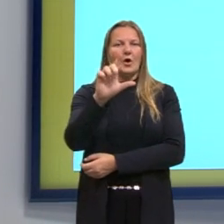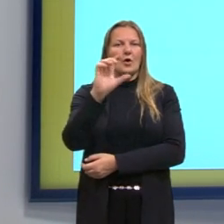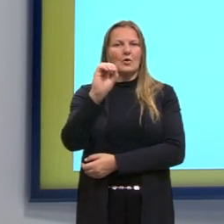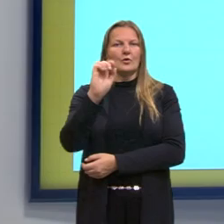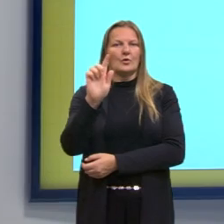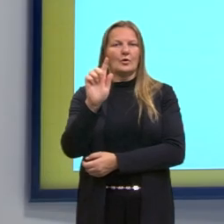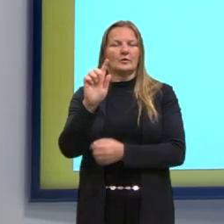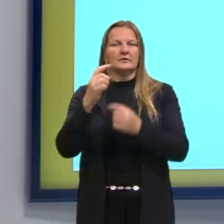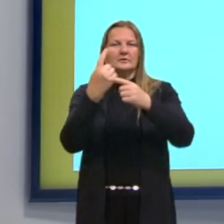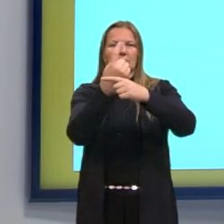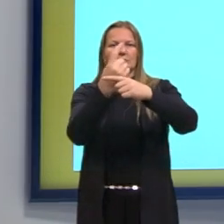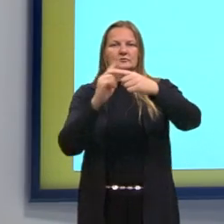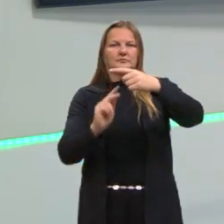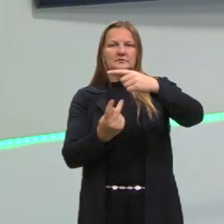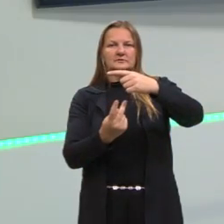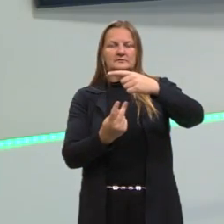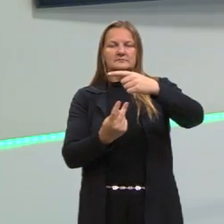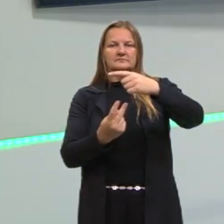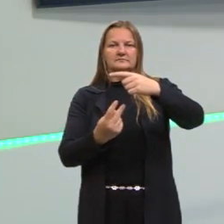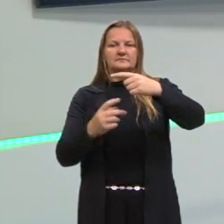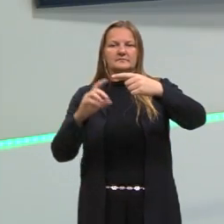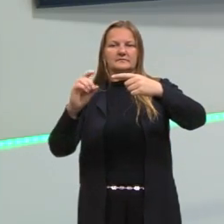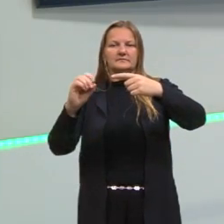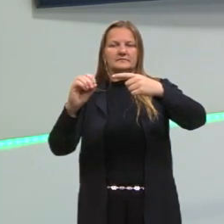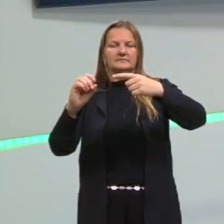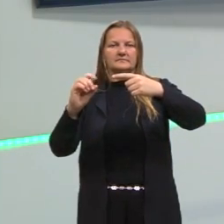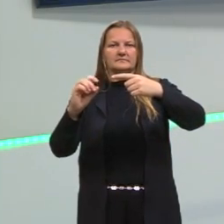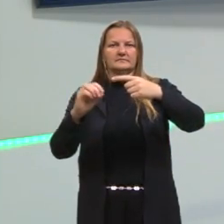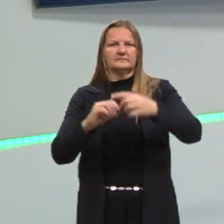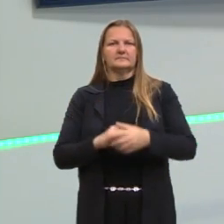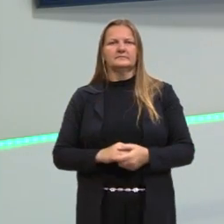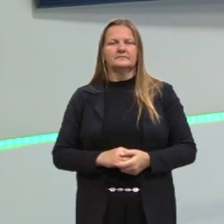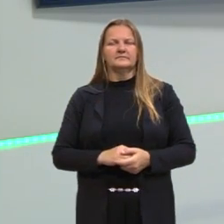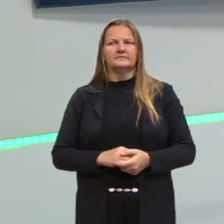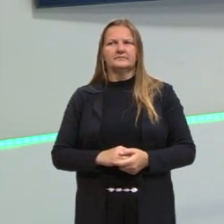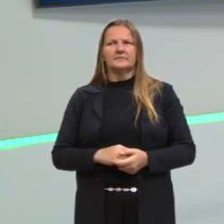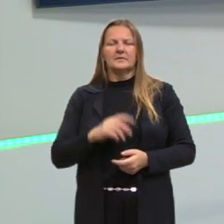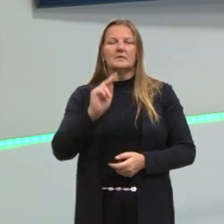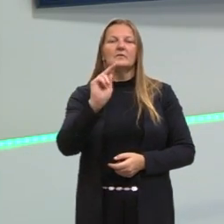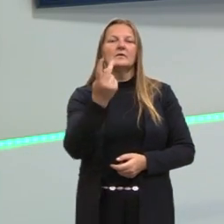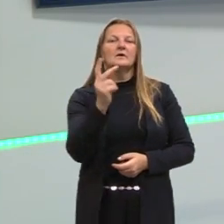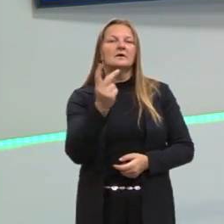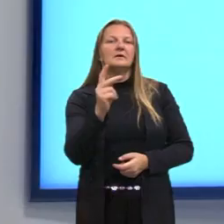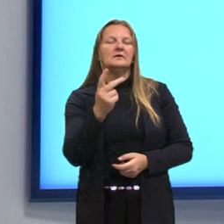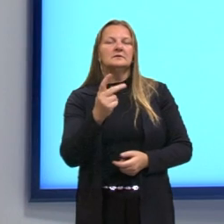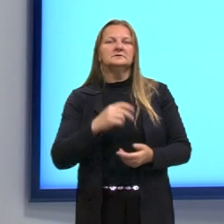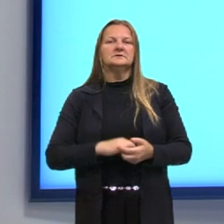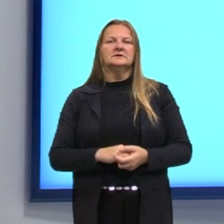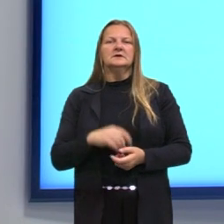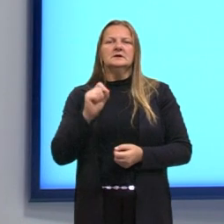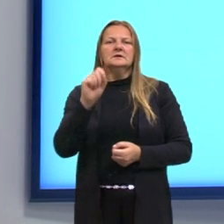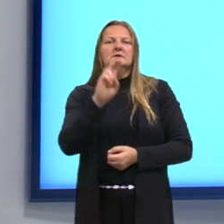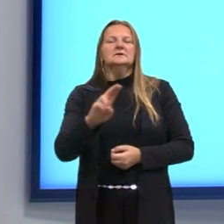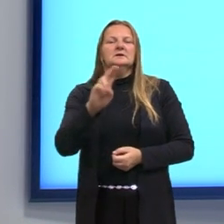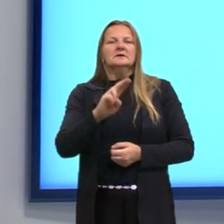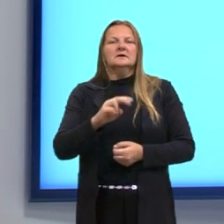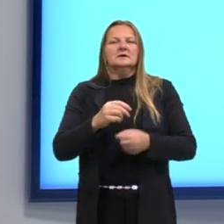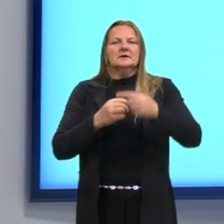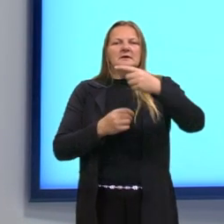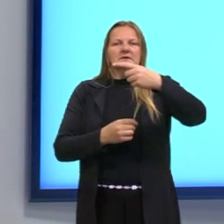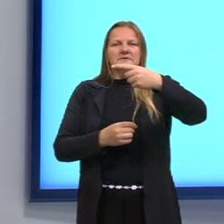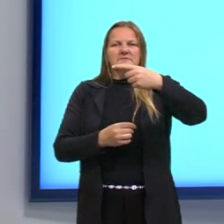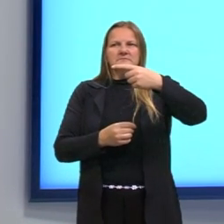1 sobre H na base 10. O H, a gente vai utilizar ele como A sobre B.